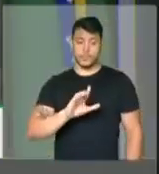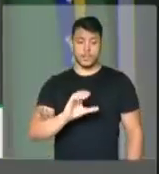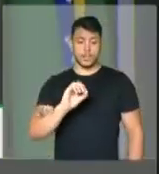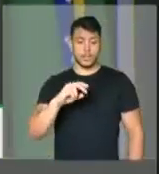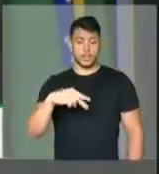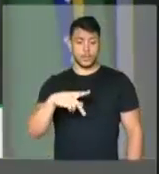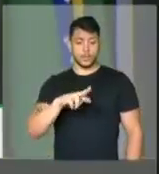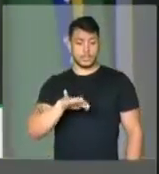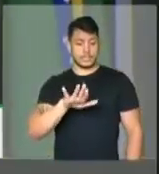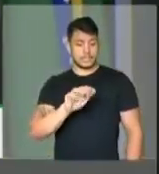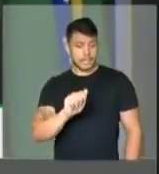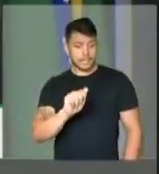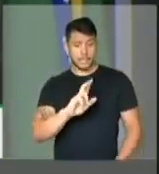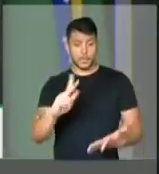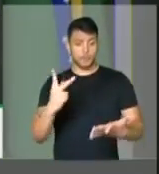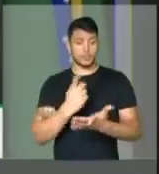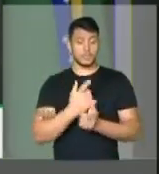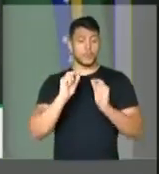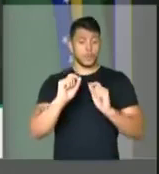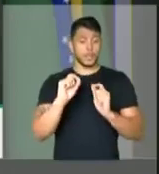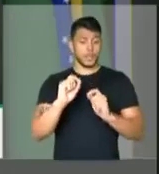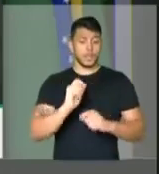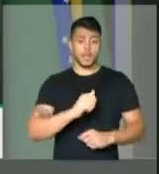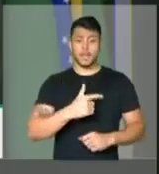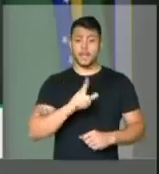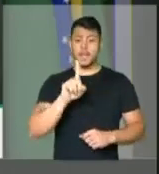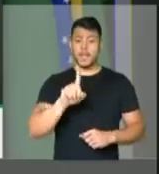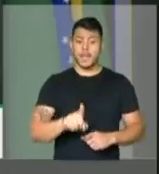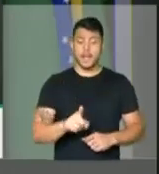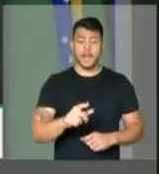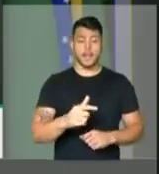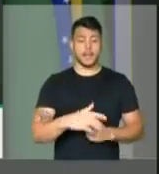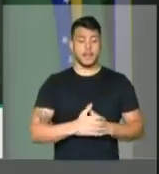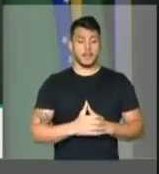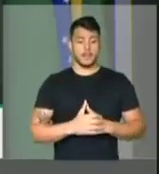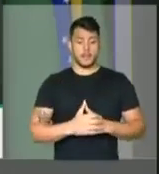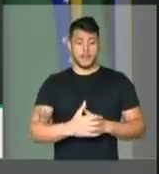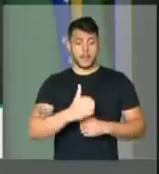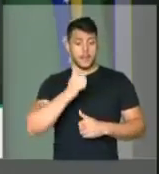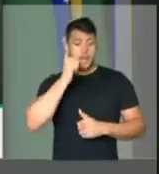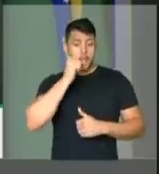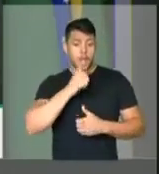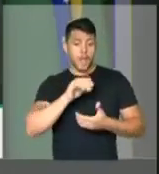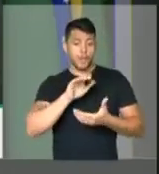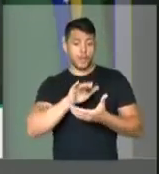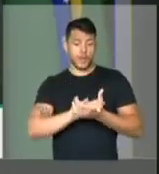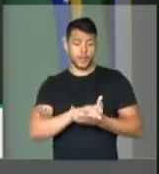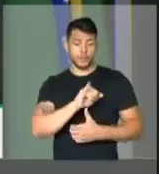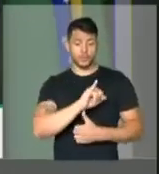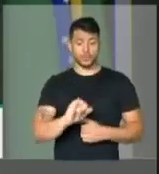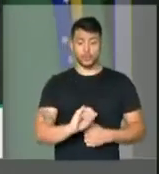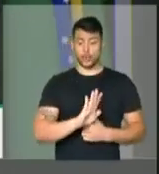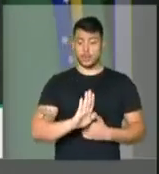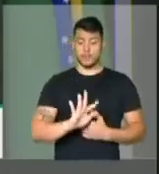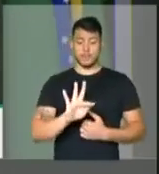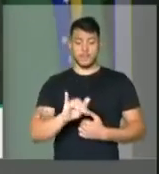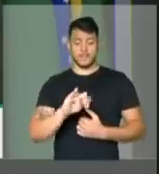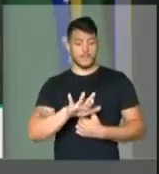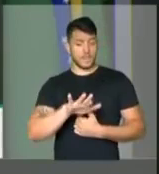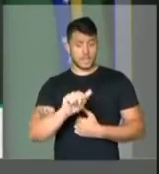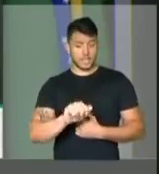dona Dirce Faria, esposa do J.B. Faria, diretor-presidente da rádio Pai Querer.